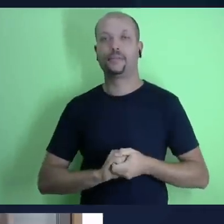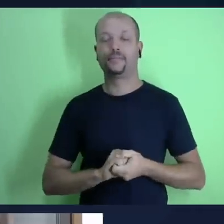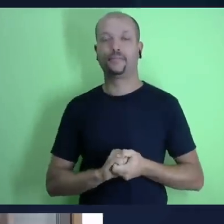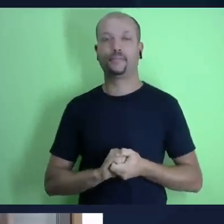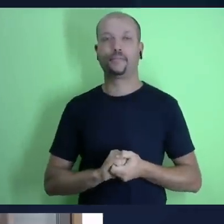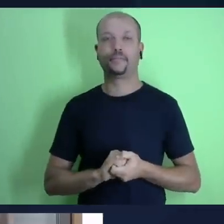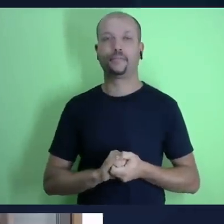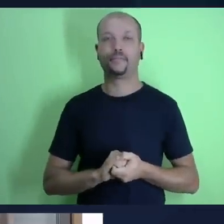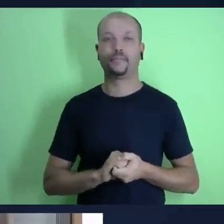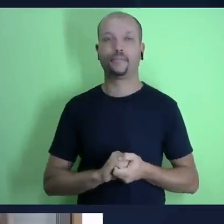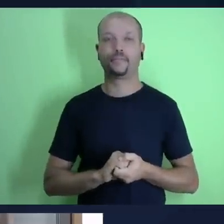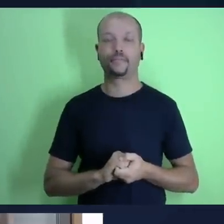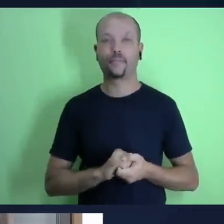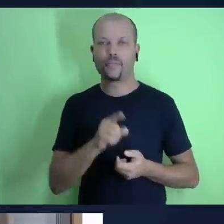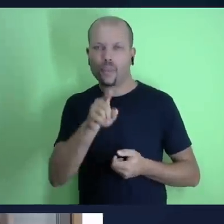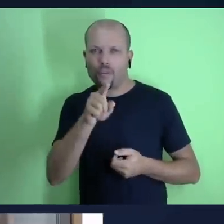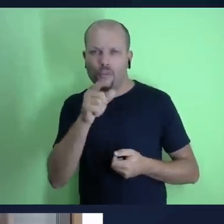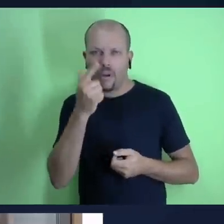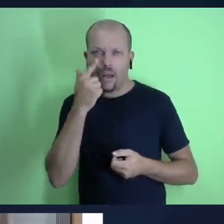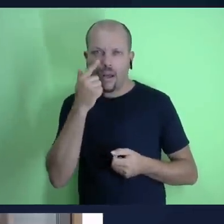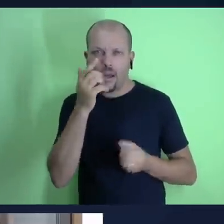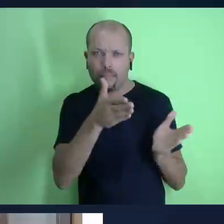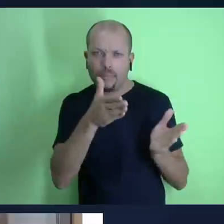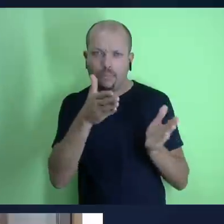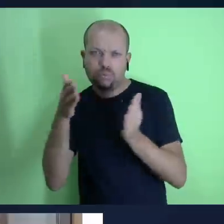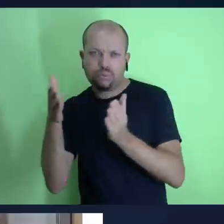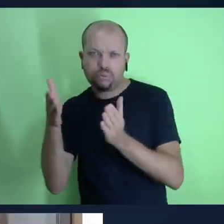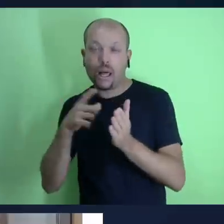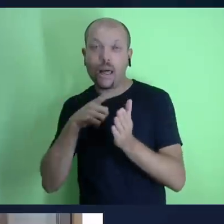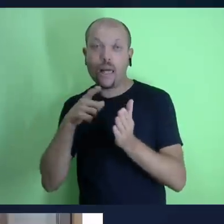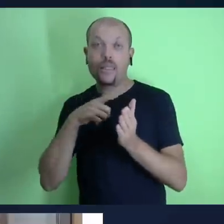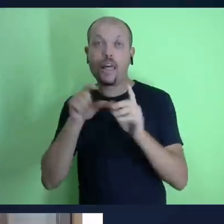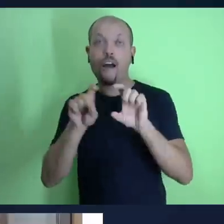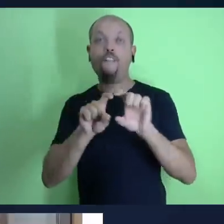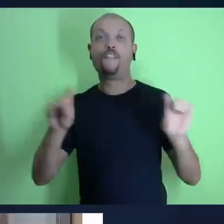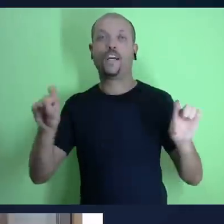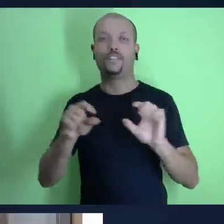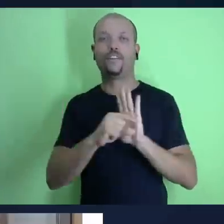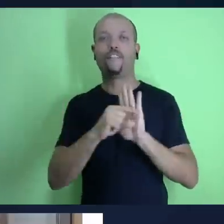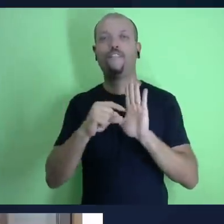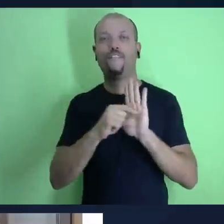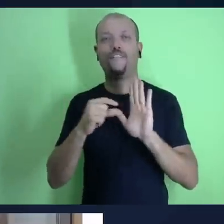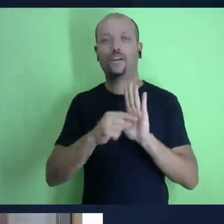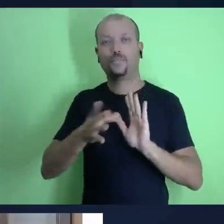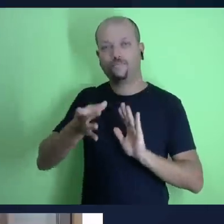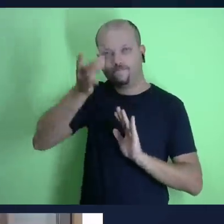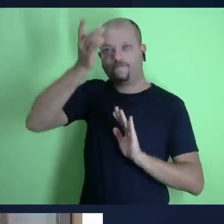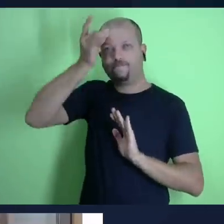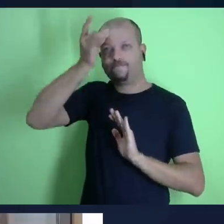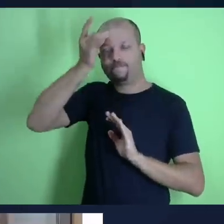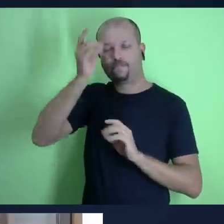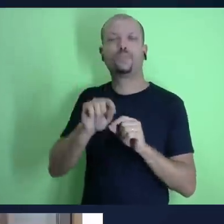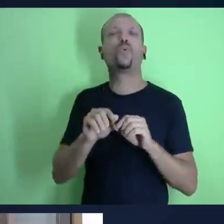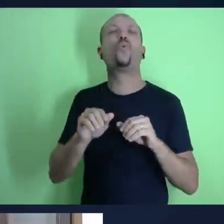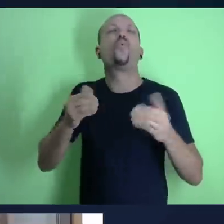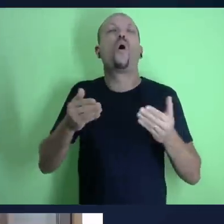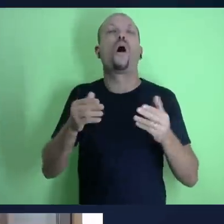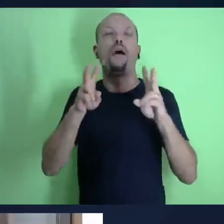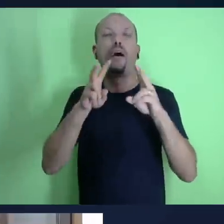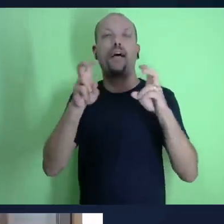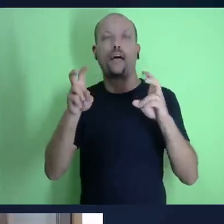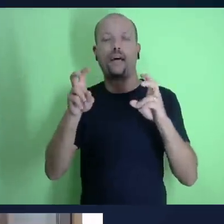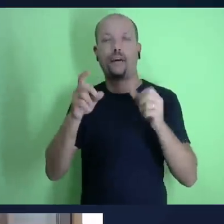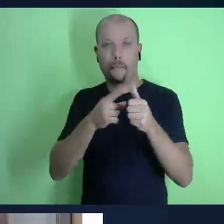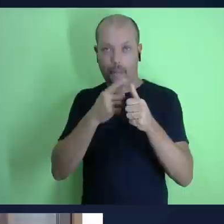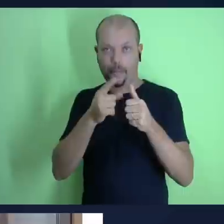deste tema número um da nossa nova temporada dois mil e vinte e três já estamos no novo ano não é passamos aí dois mil e vinte e dois